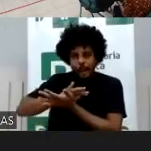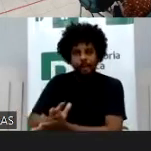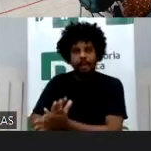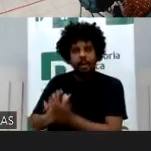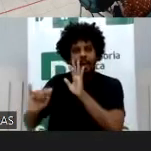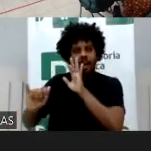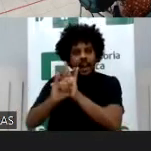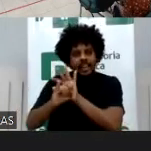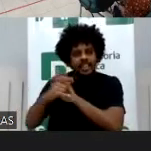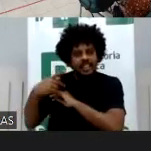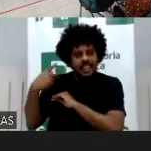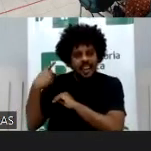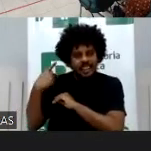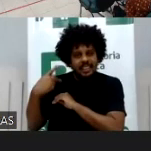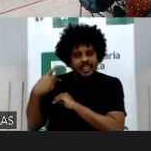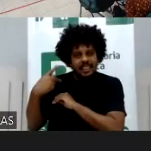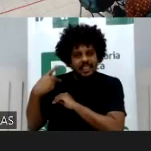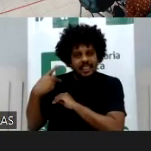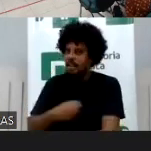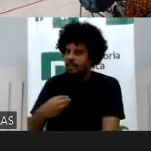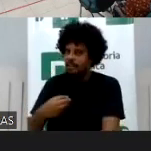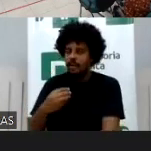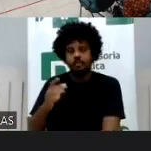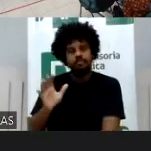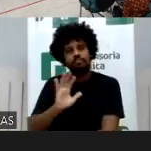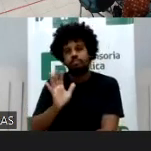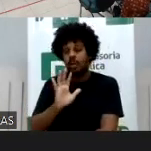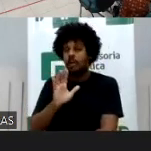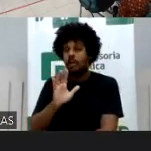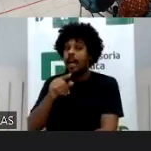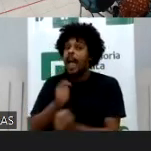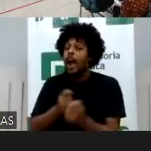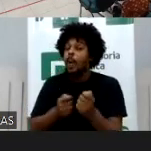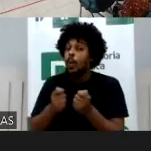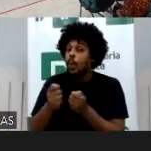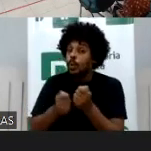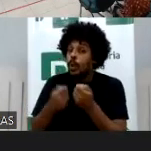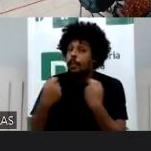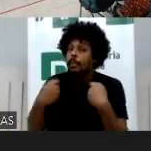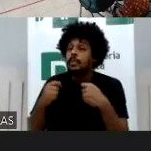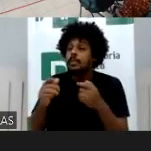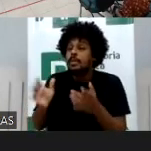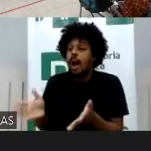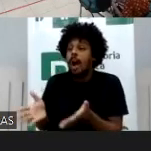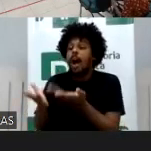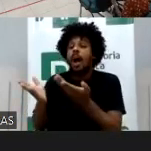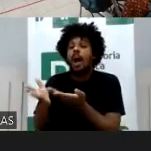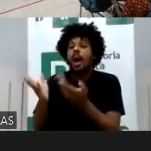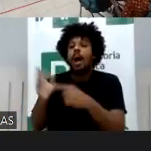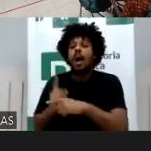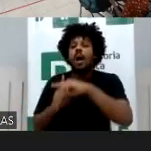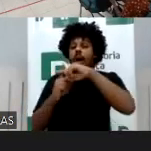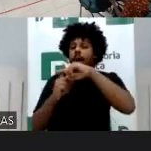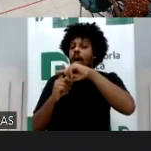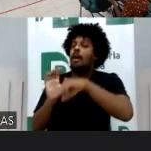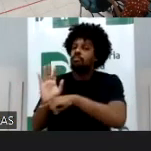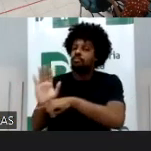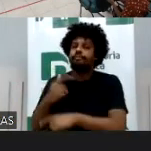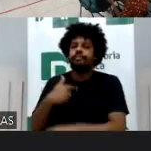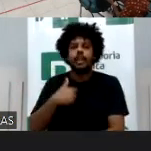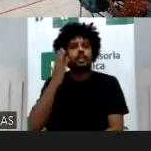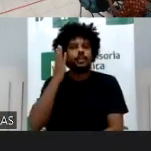para ofender o titular do direito. É um controle que tem que ser exercido em benefício dele. Eu sei que o limite é difícil, tênue,